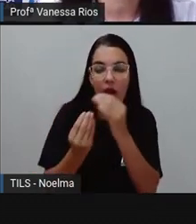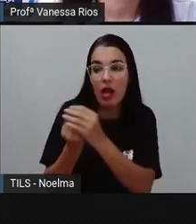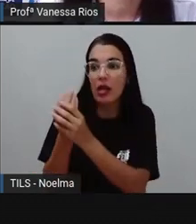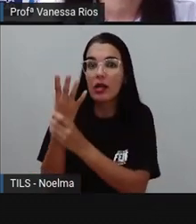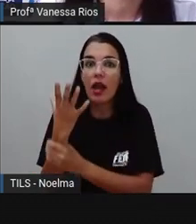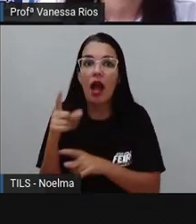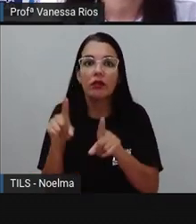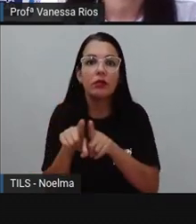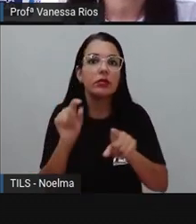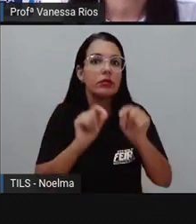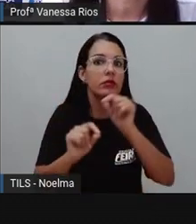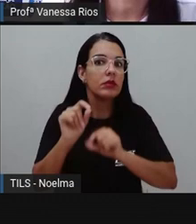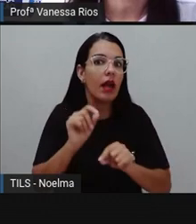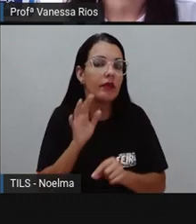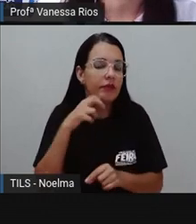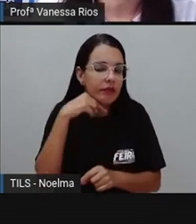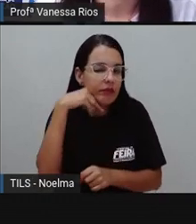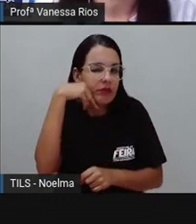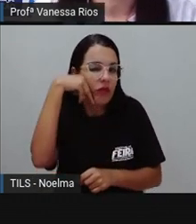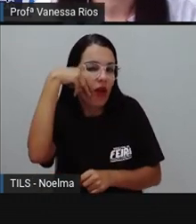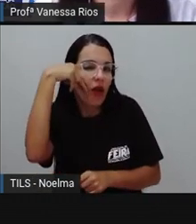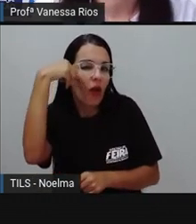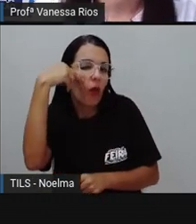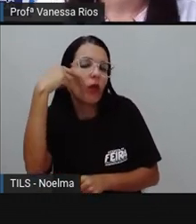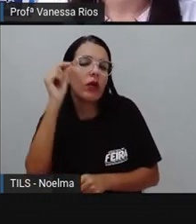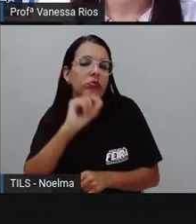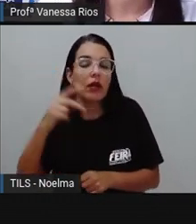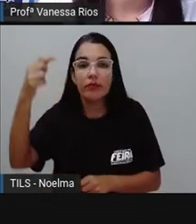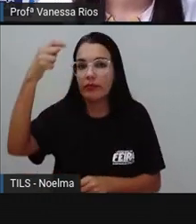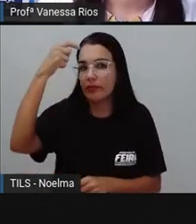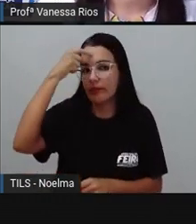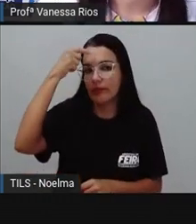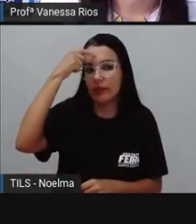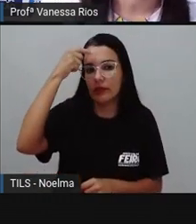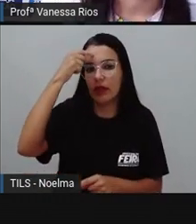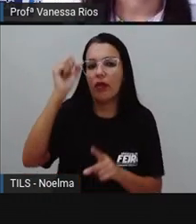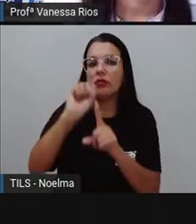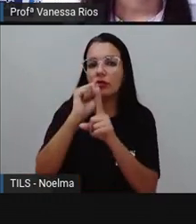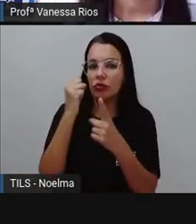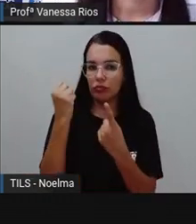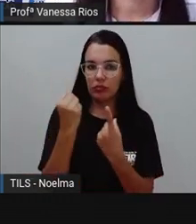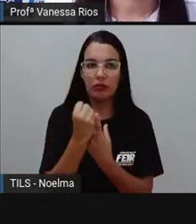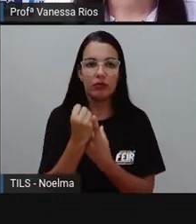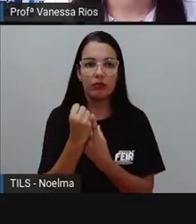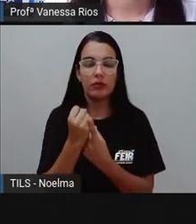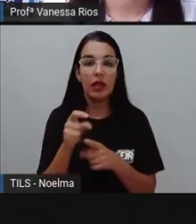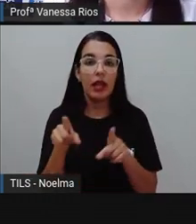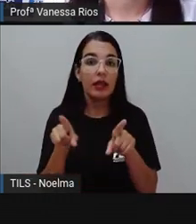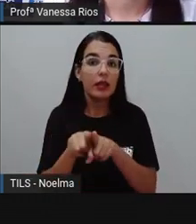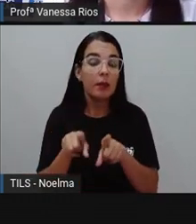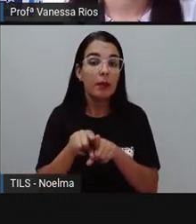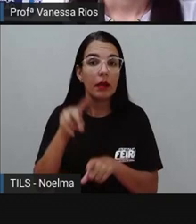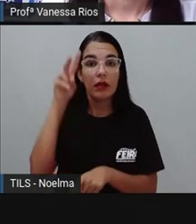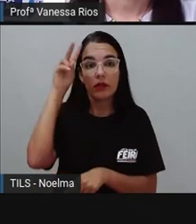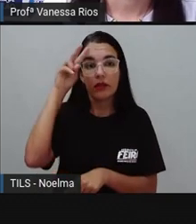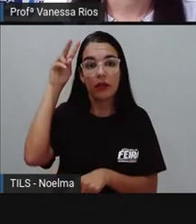meios de constrangimento psicológico e social. Lembrando aí que